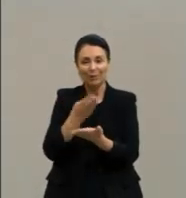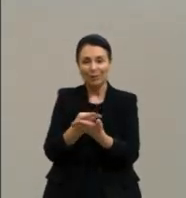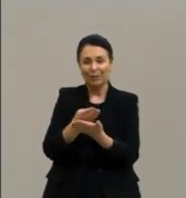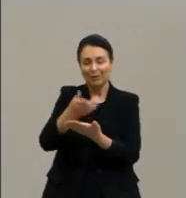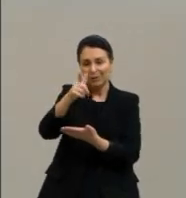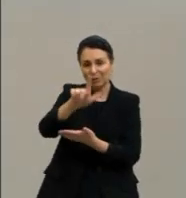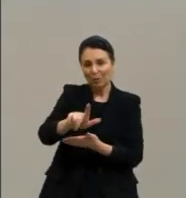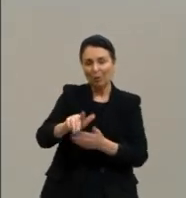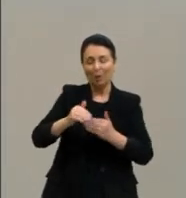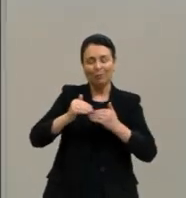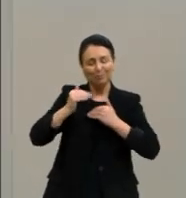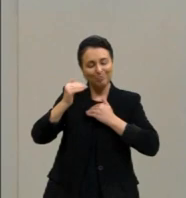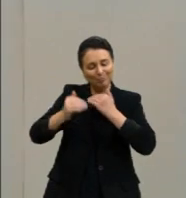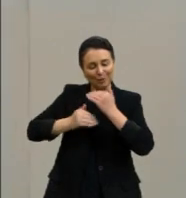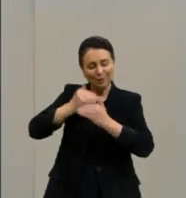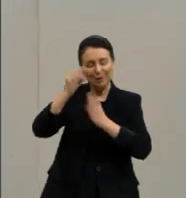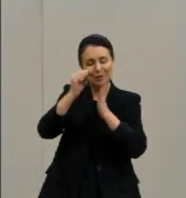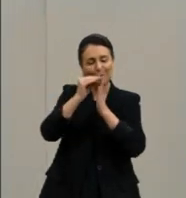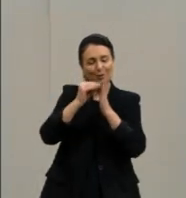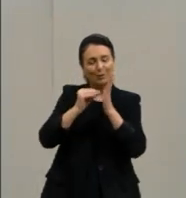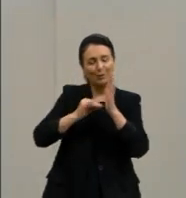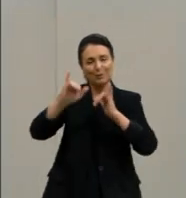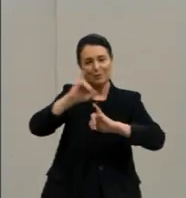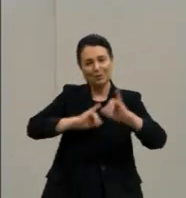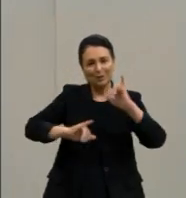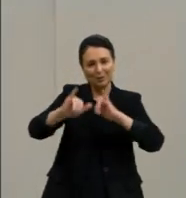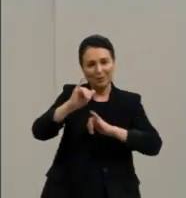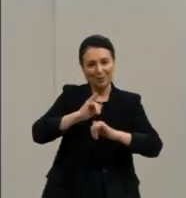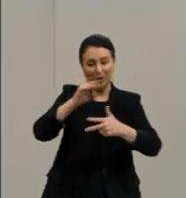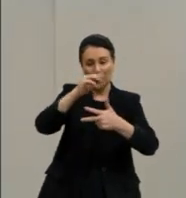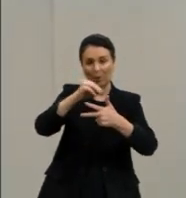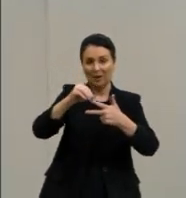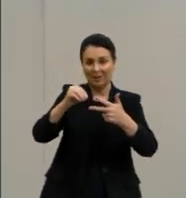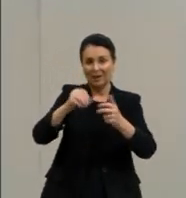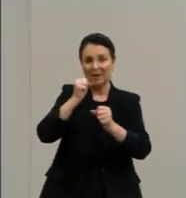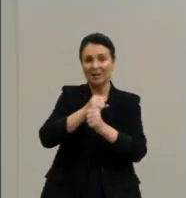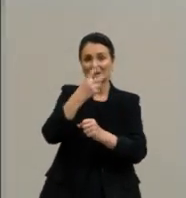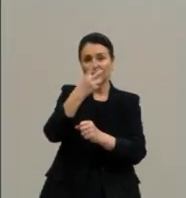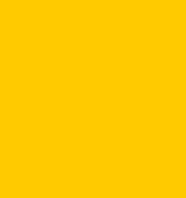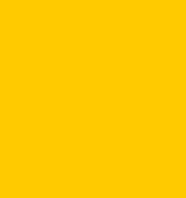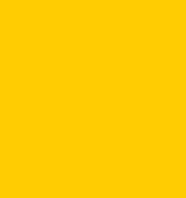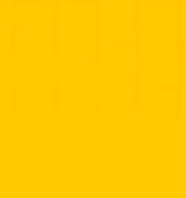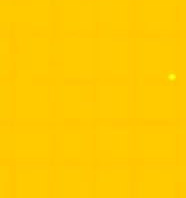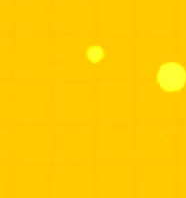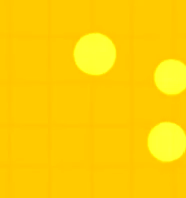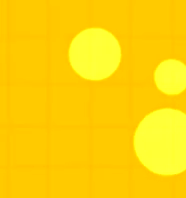evoluindo esse conteúdo de química para o Enem de 2022. Muito obrigada.